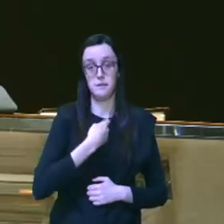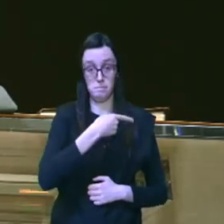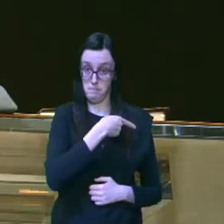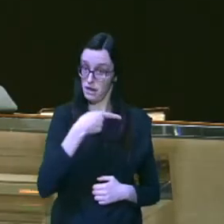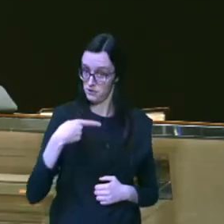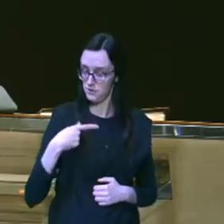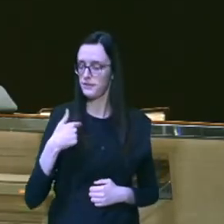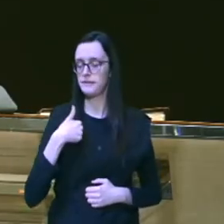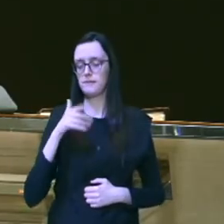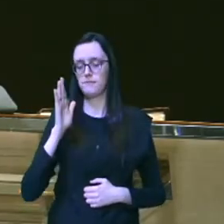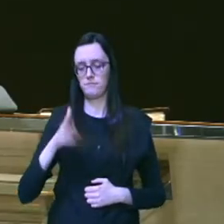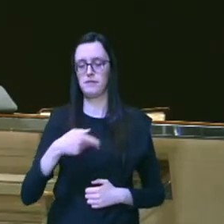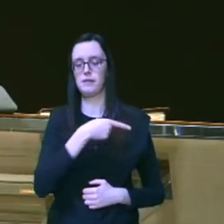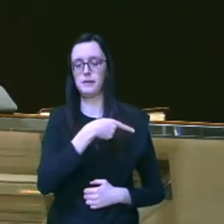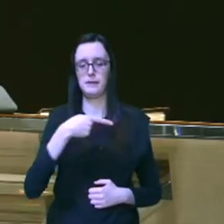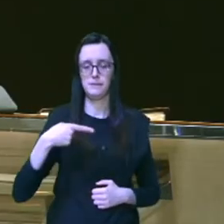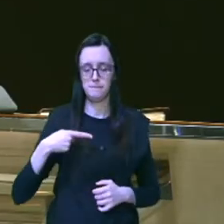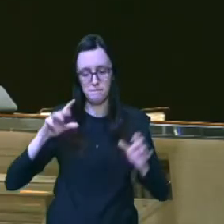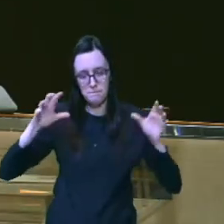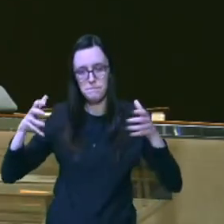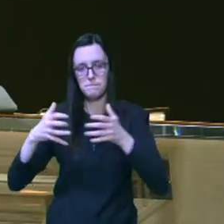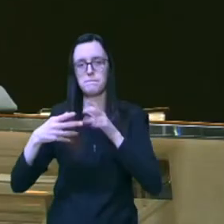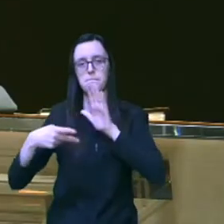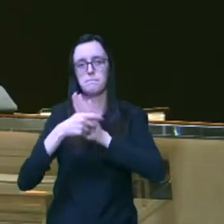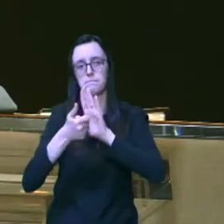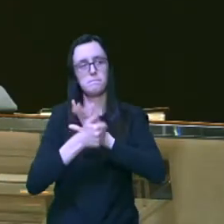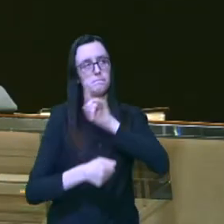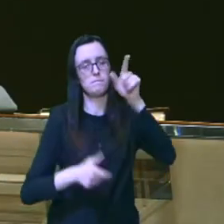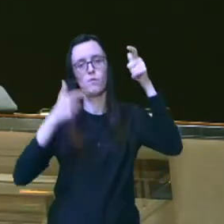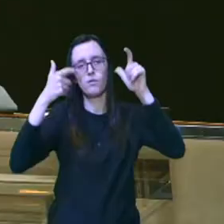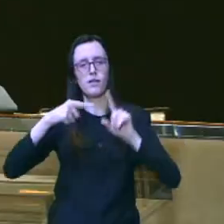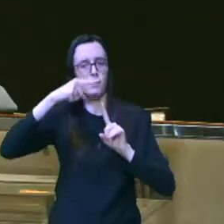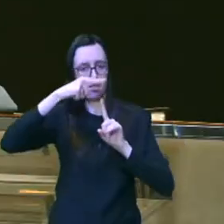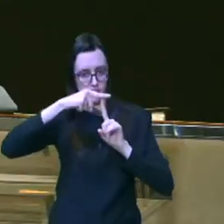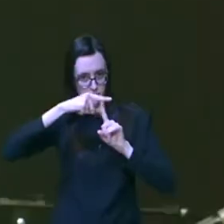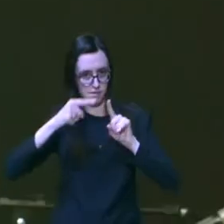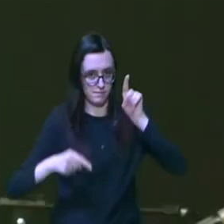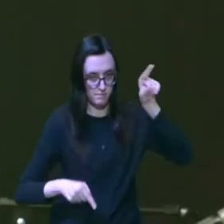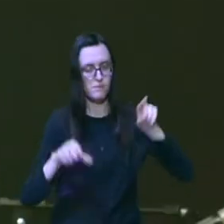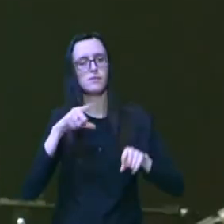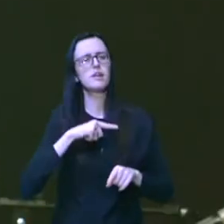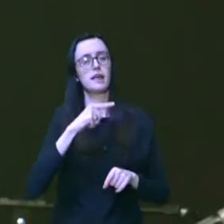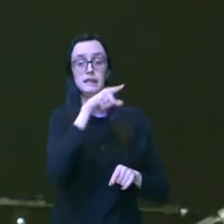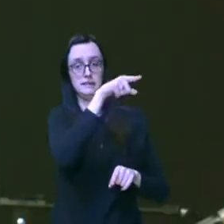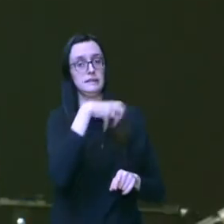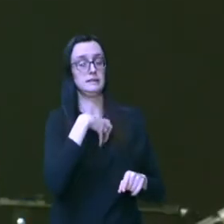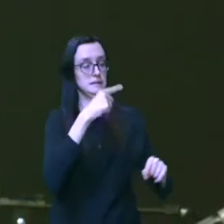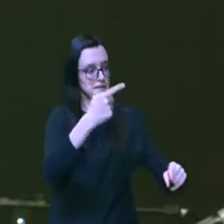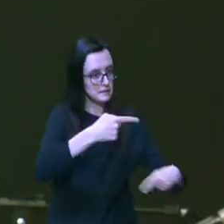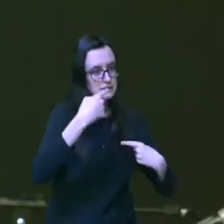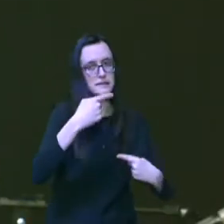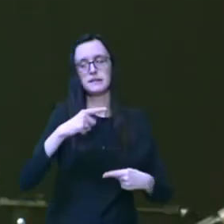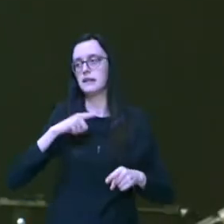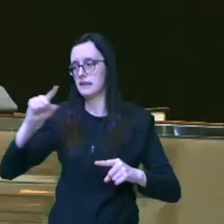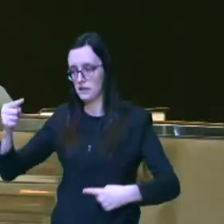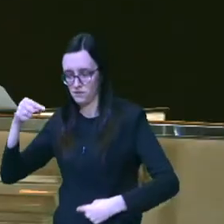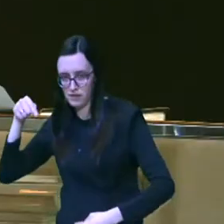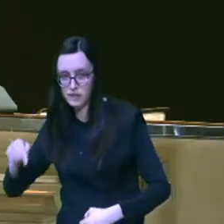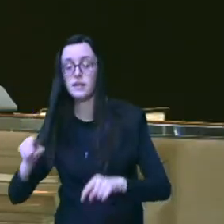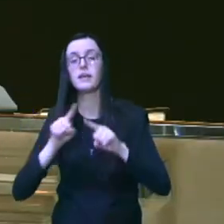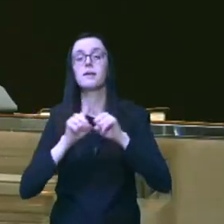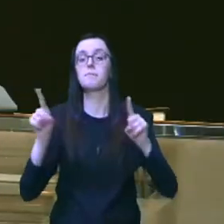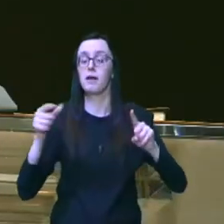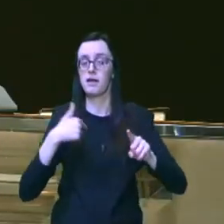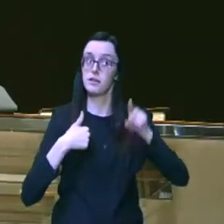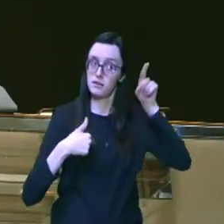o privilégio de ser pastor numa congregação da PIB ali em Almirante e Tamandaré tem alguns outros desafios aqui na sede mas sou pastor